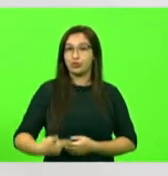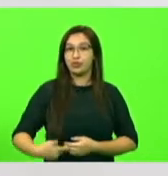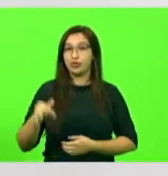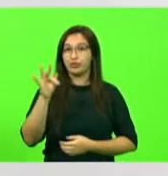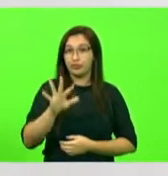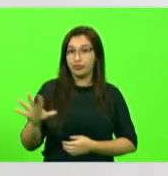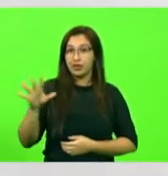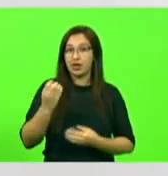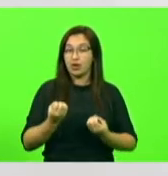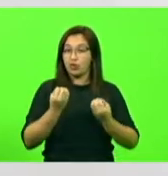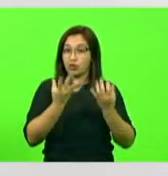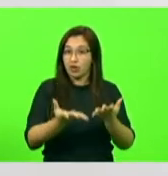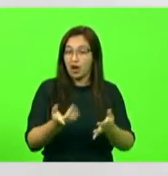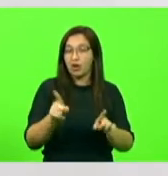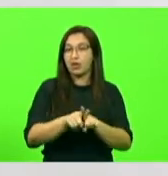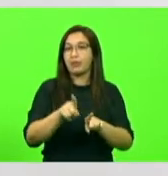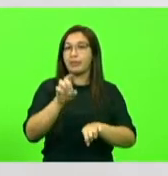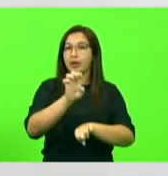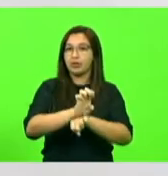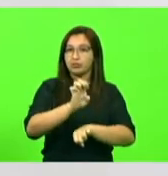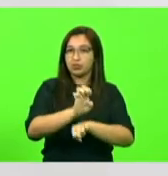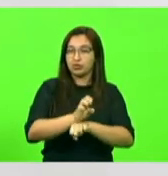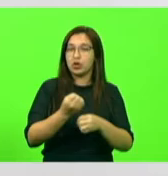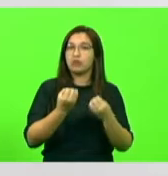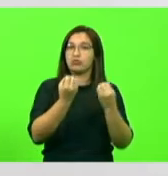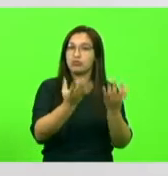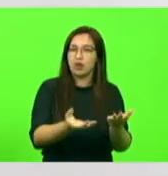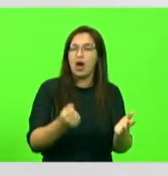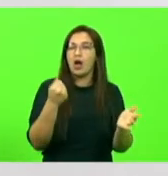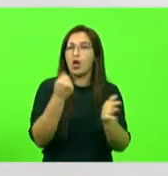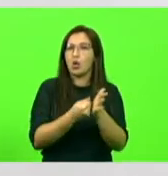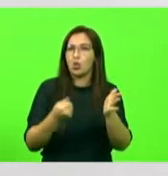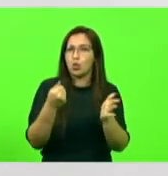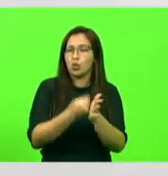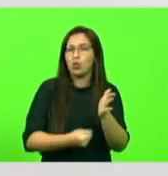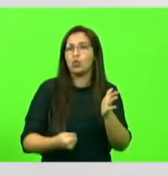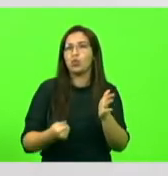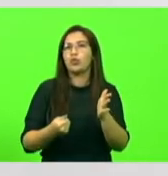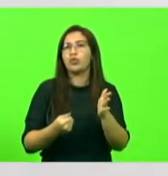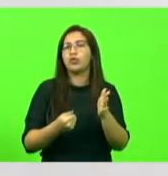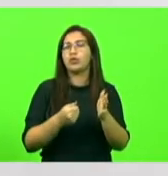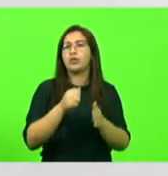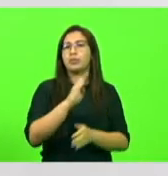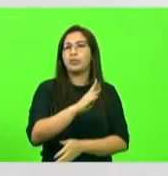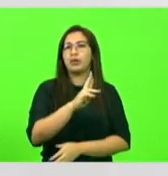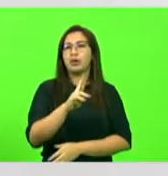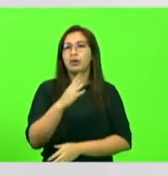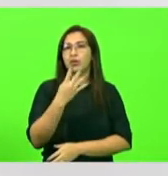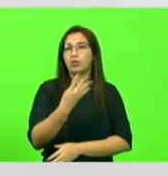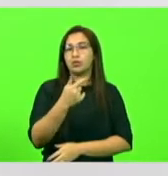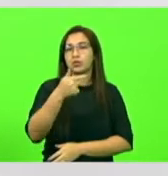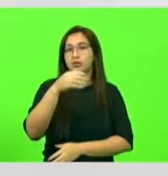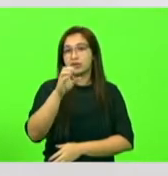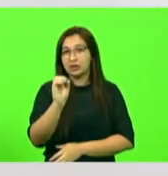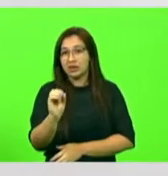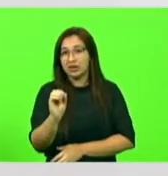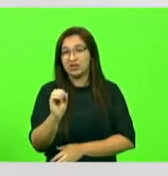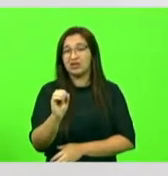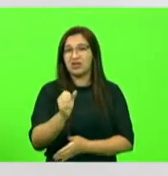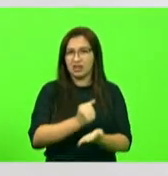recursos que o governo do Estado tem aportado, a luta pela BR-470 não é em vão. É uma luta que vai